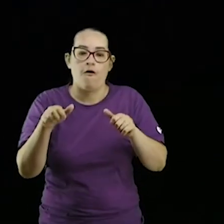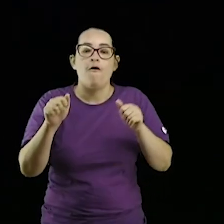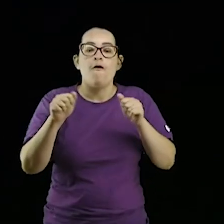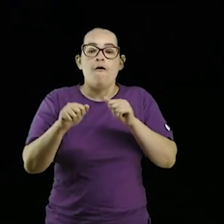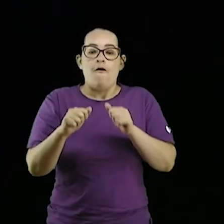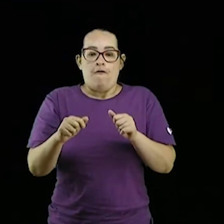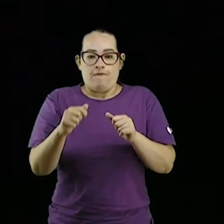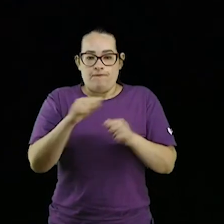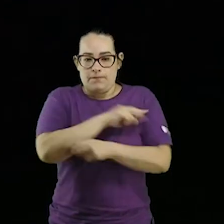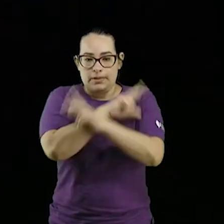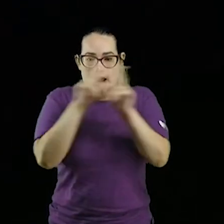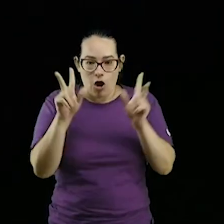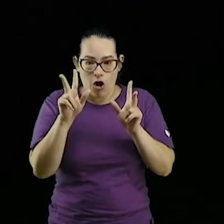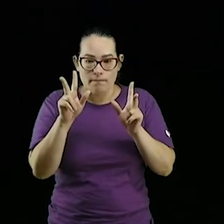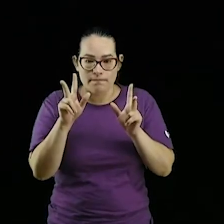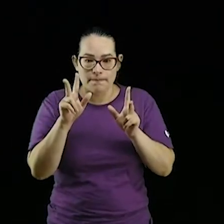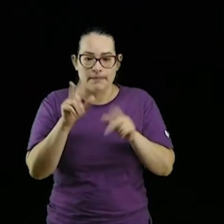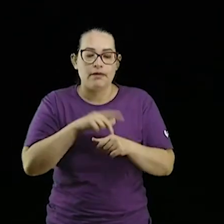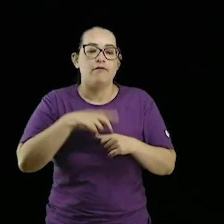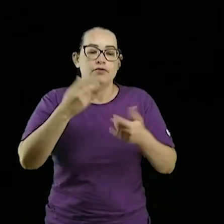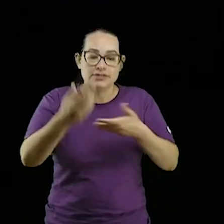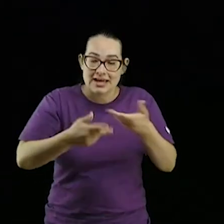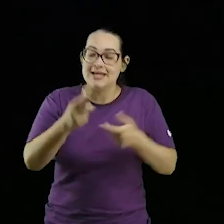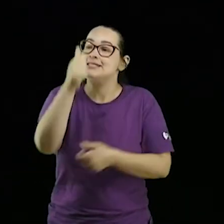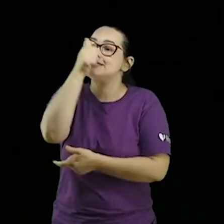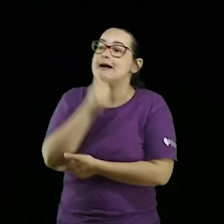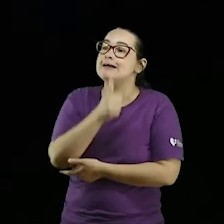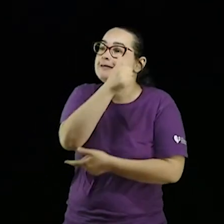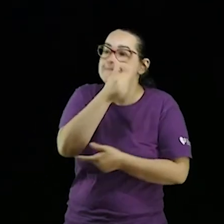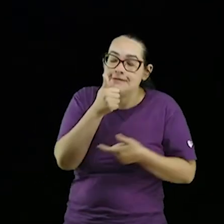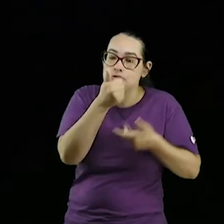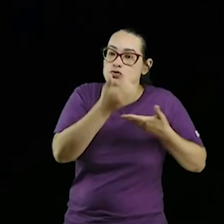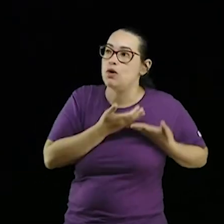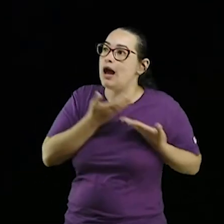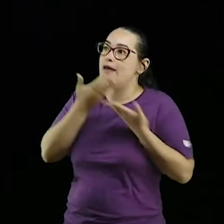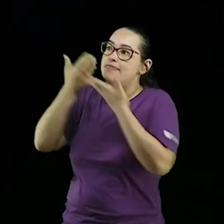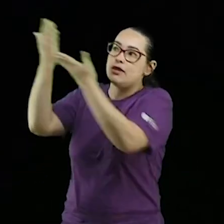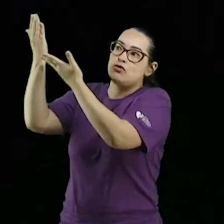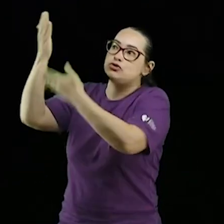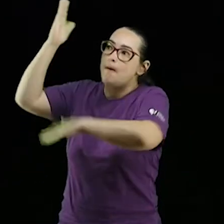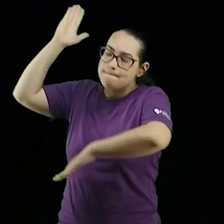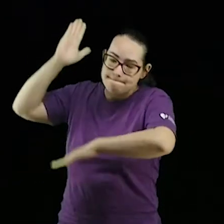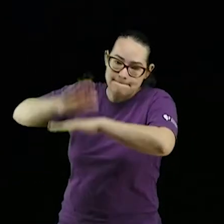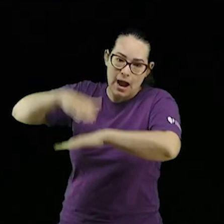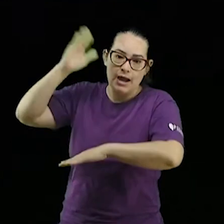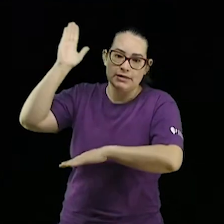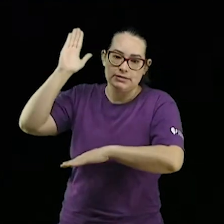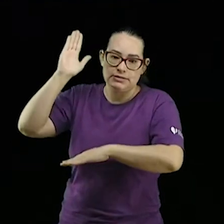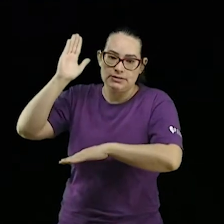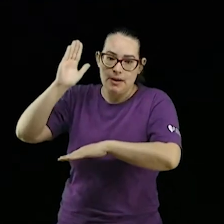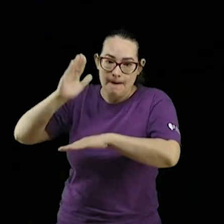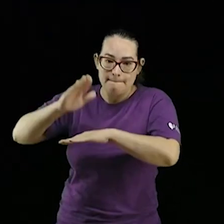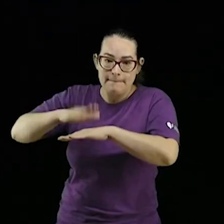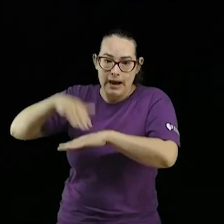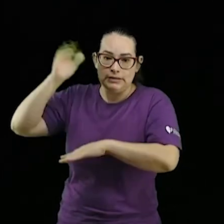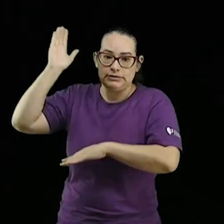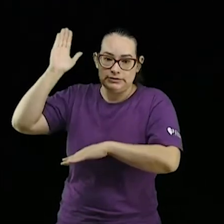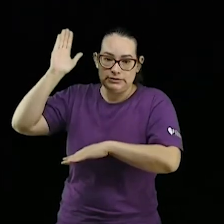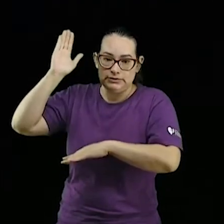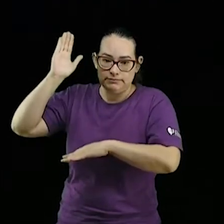oferecer sacrifício ao seu Deus diga comigo mas mas não saiam do país.